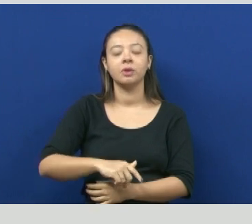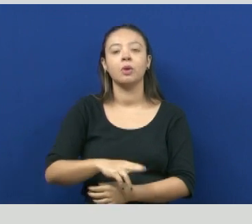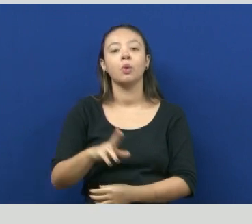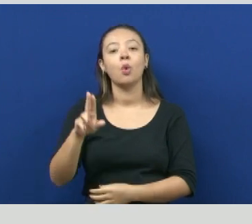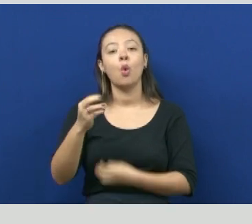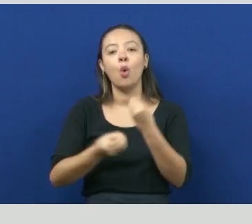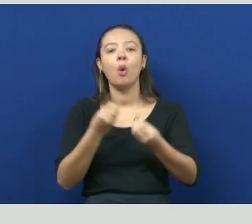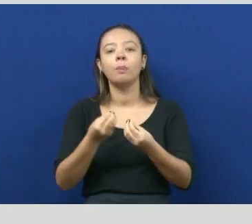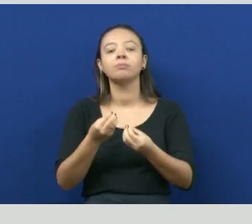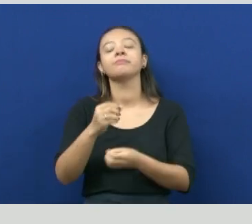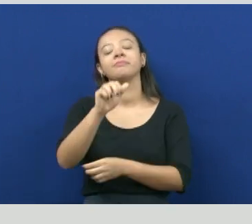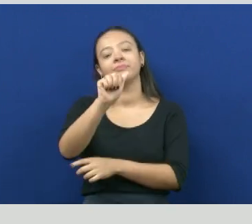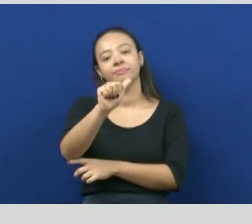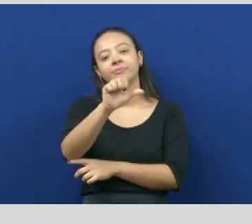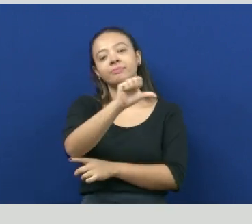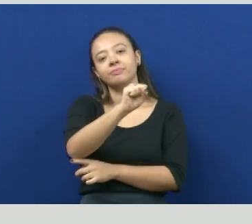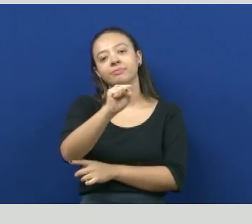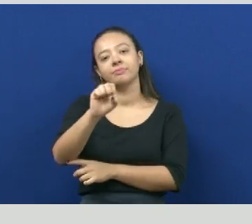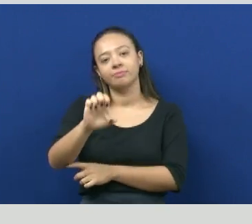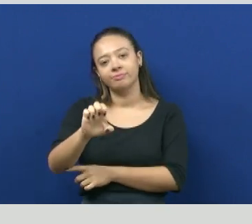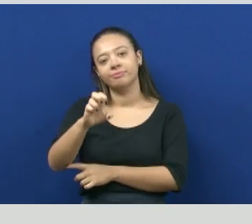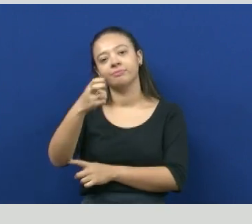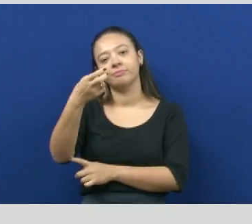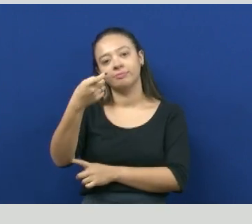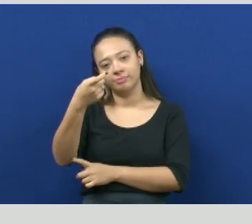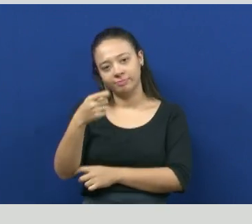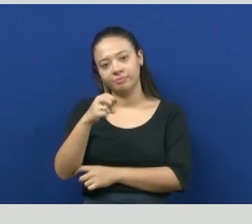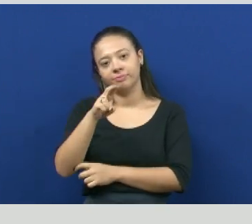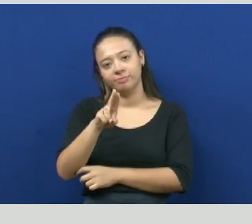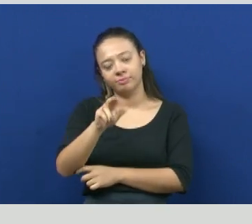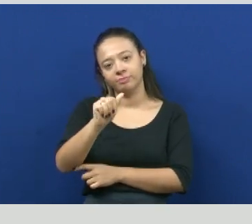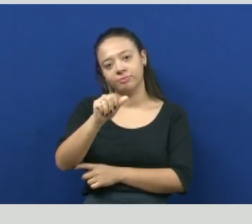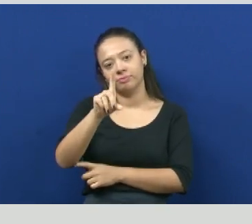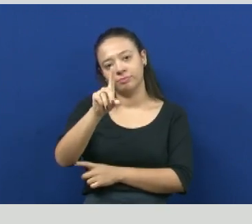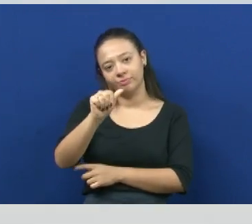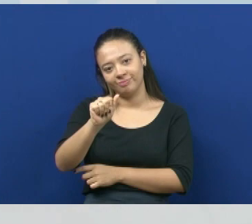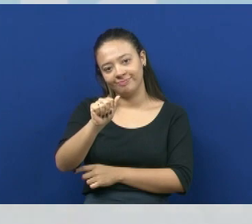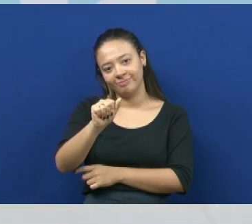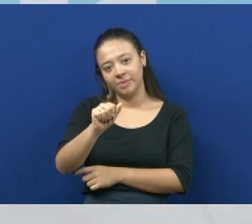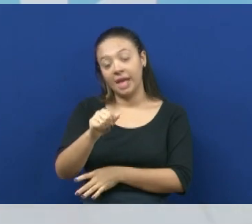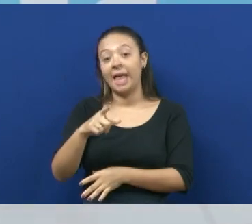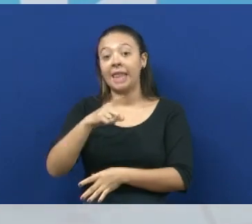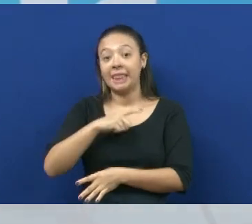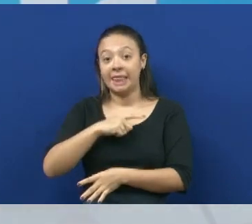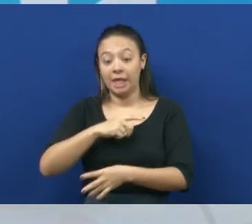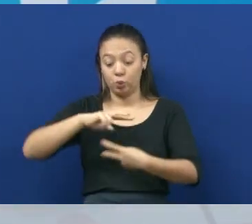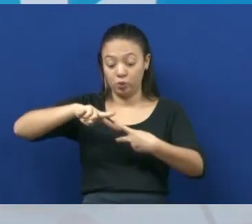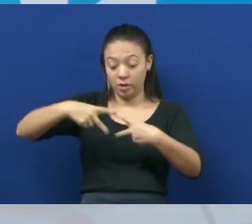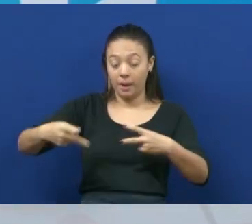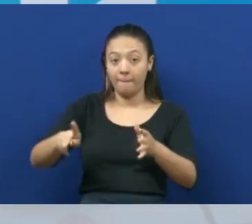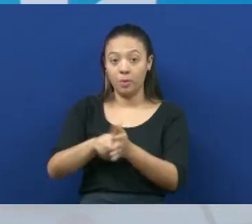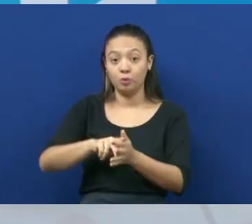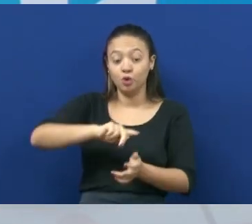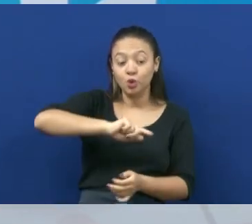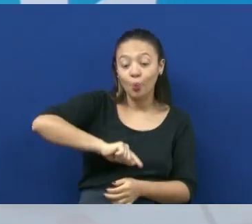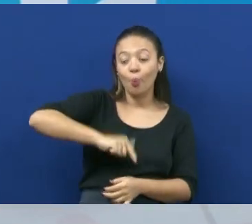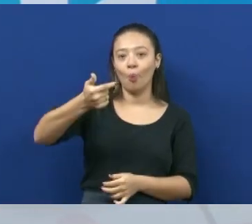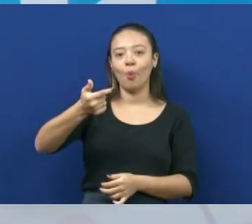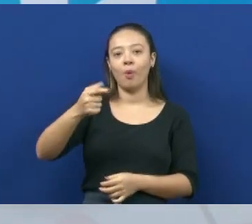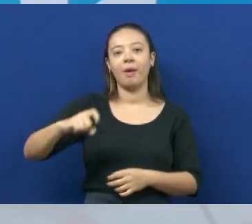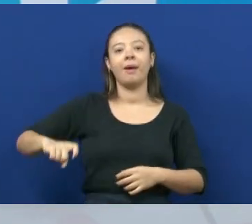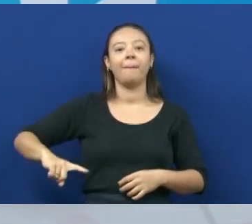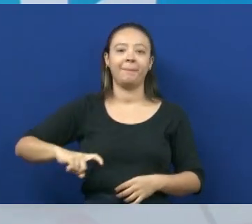com esse fragmento inserido no seu DNA. Temos uma bactéria já